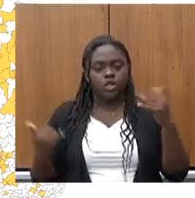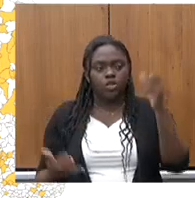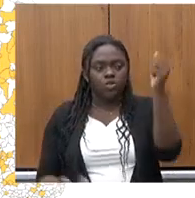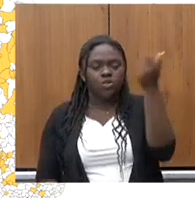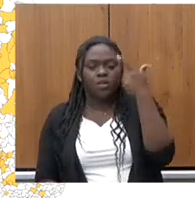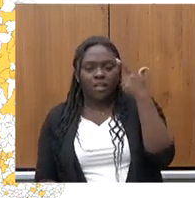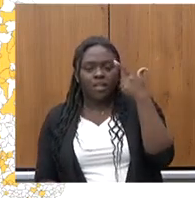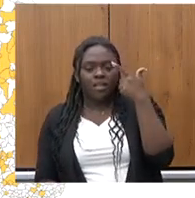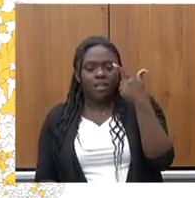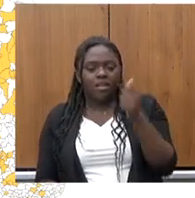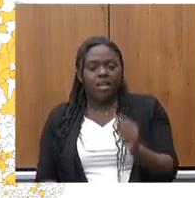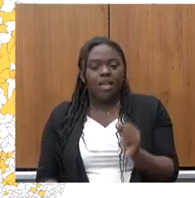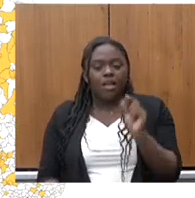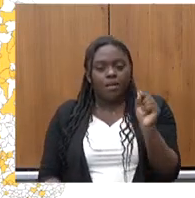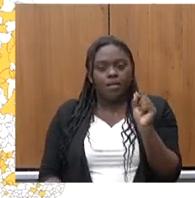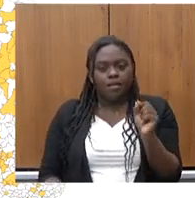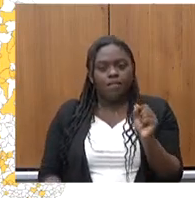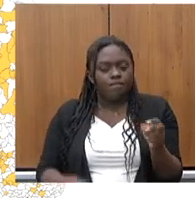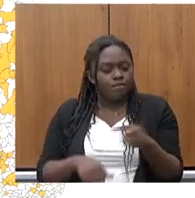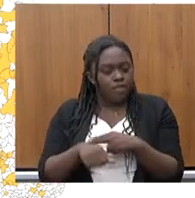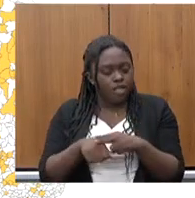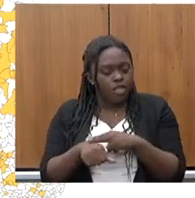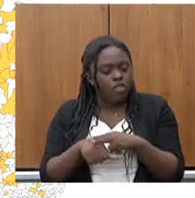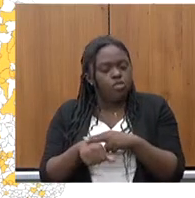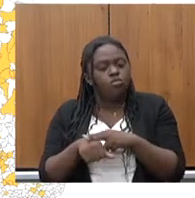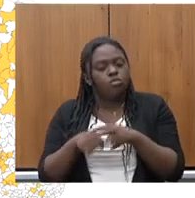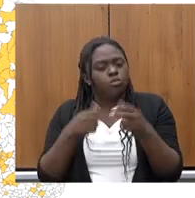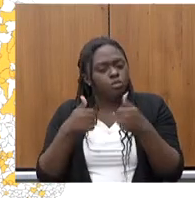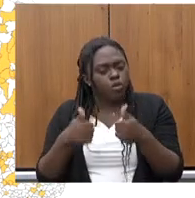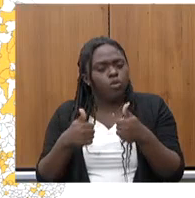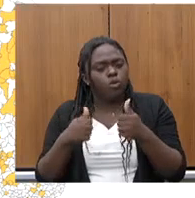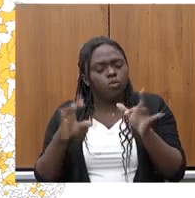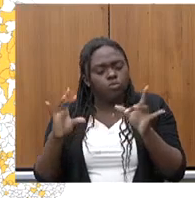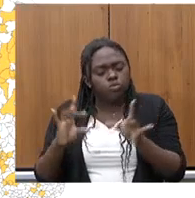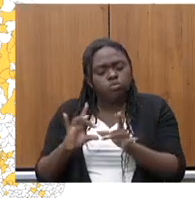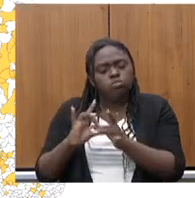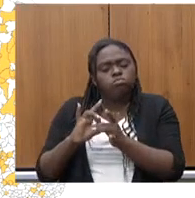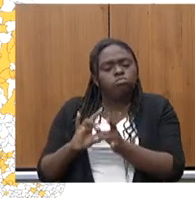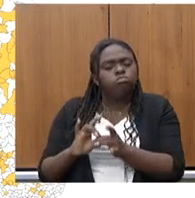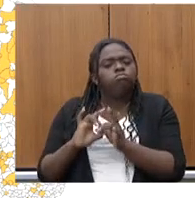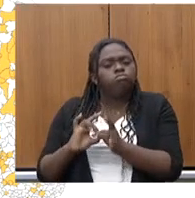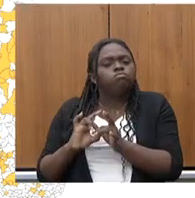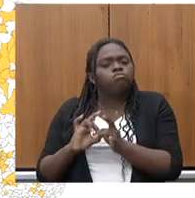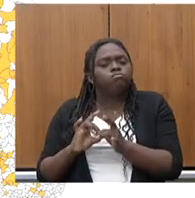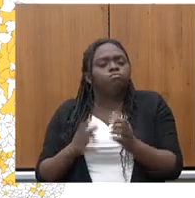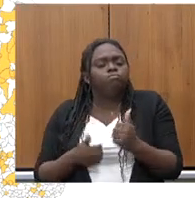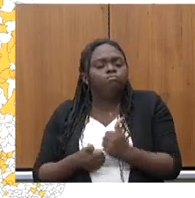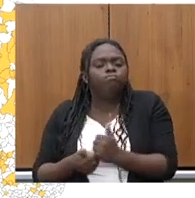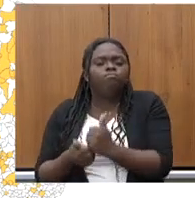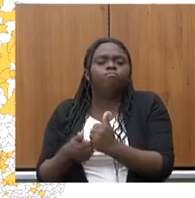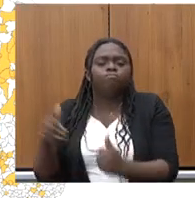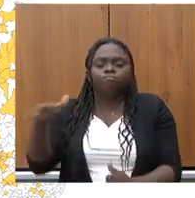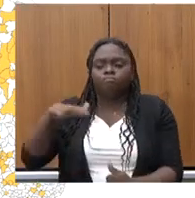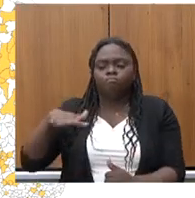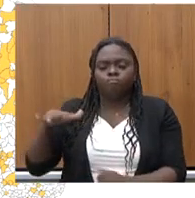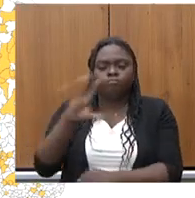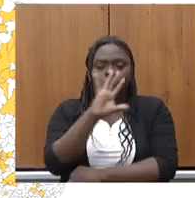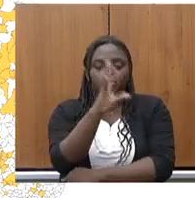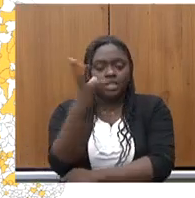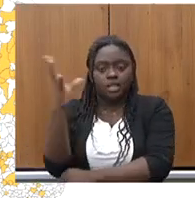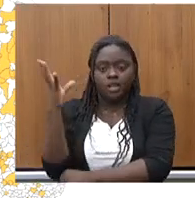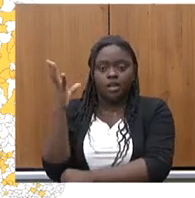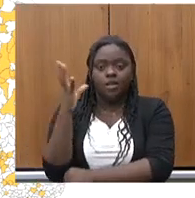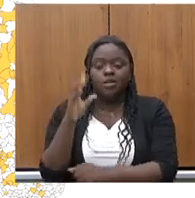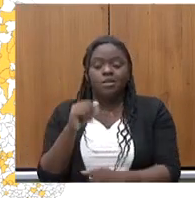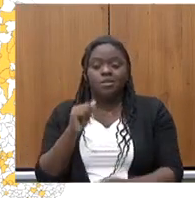investimentos verdes, são investimentos alinhados com a sustentabilidade ambiental e, mais